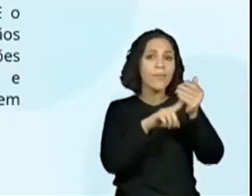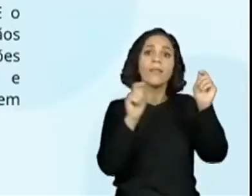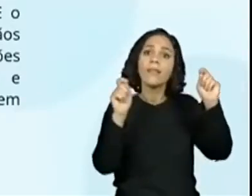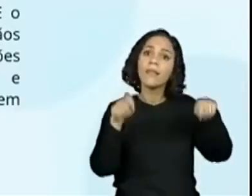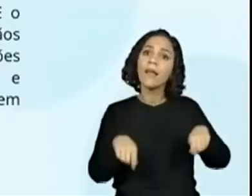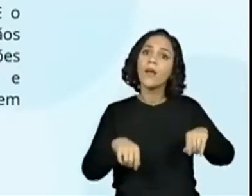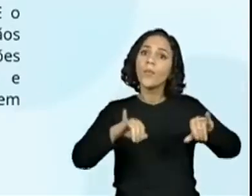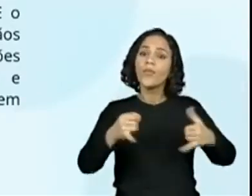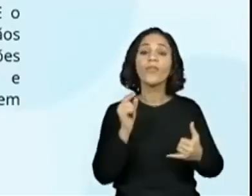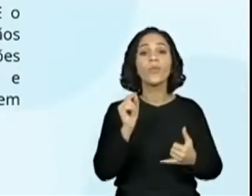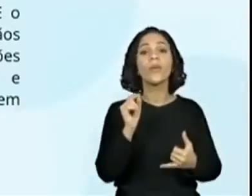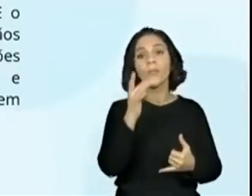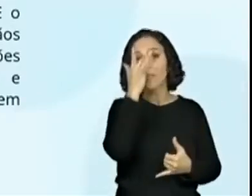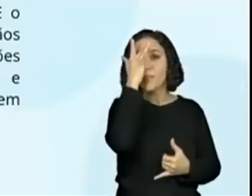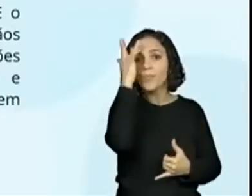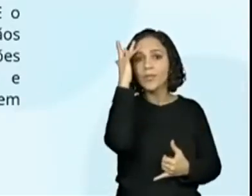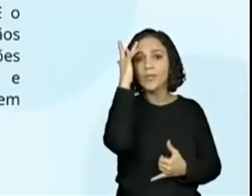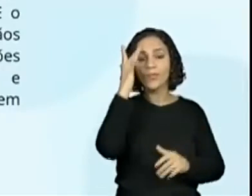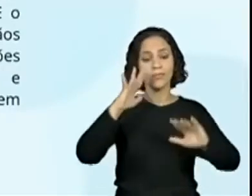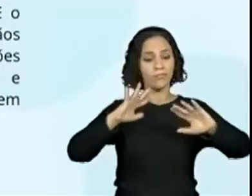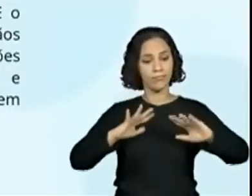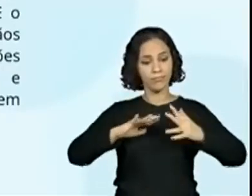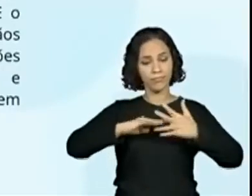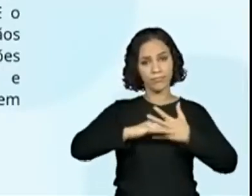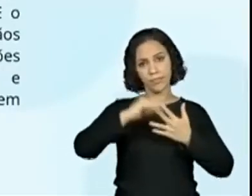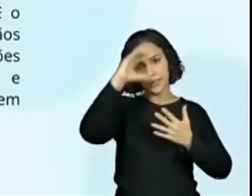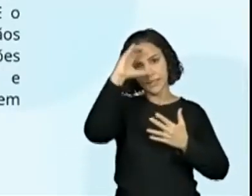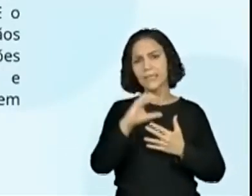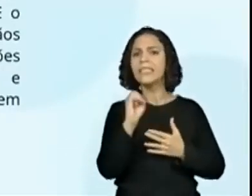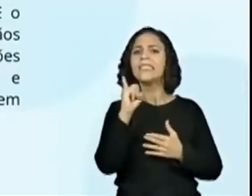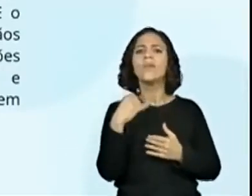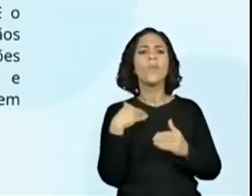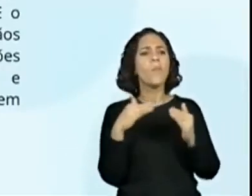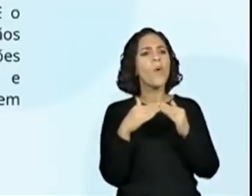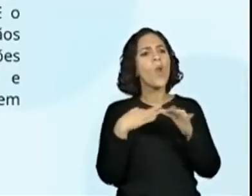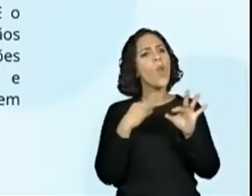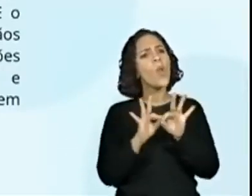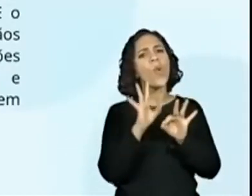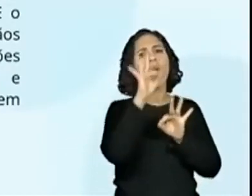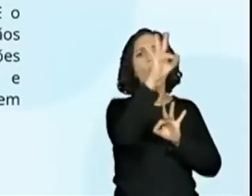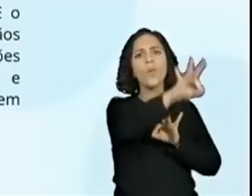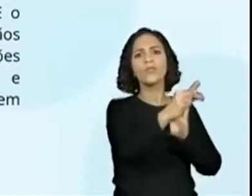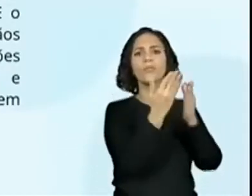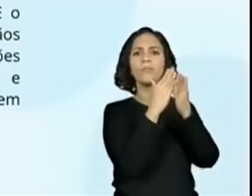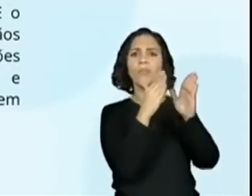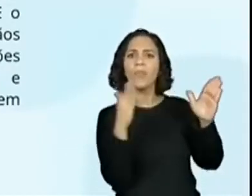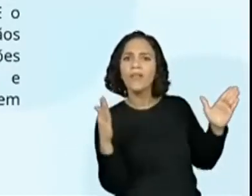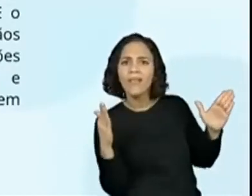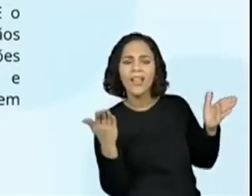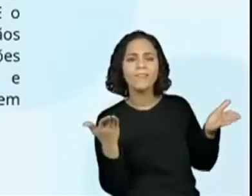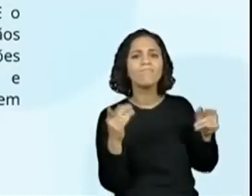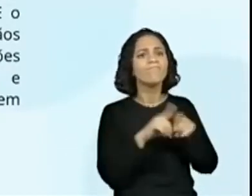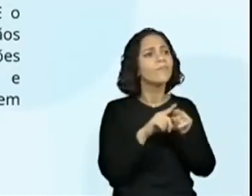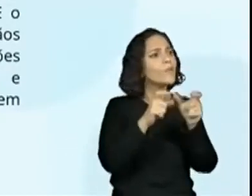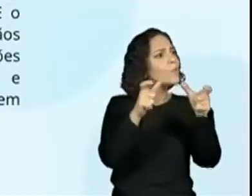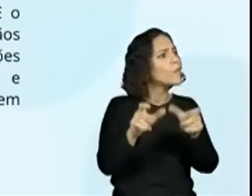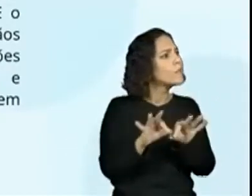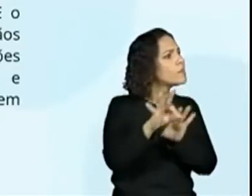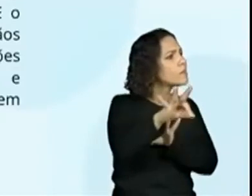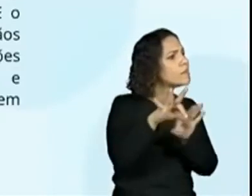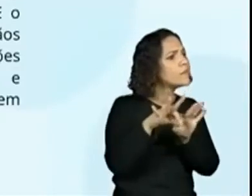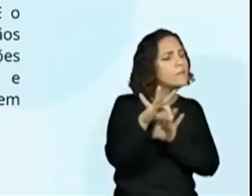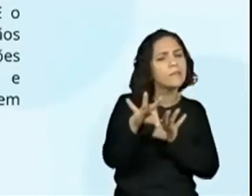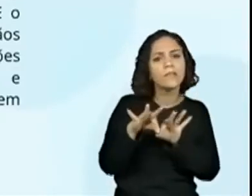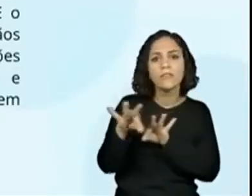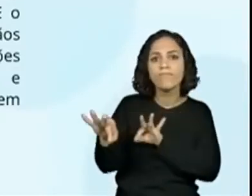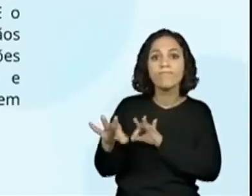útil aos cidadãos que moram longe de uma biblioteca pública ou até mesmo em regiões afastadas do globo.